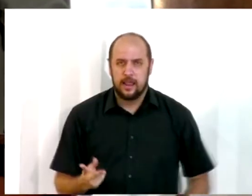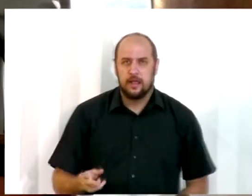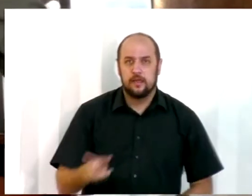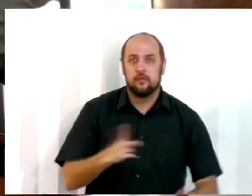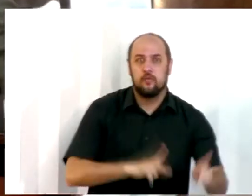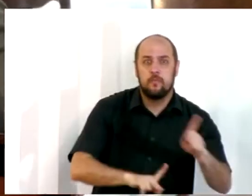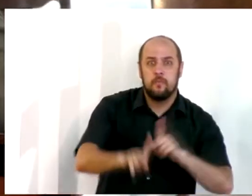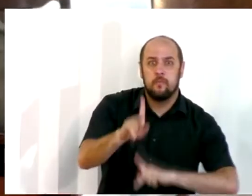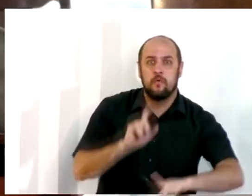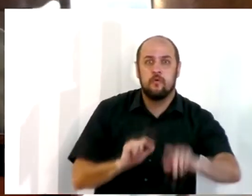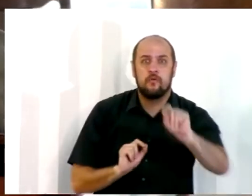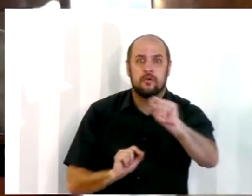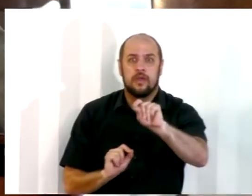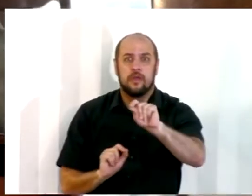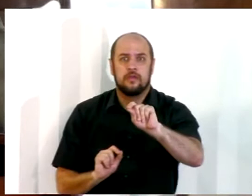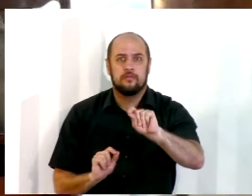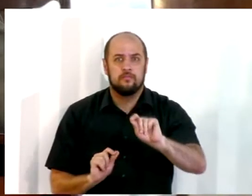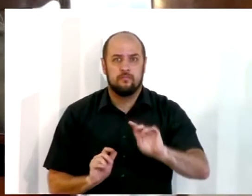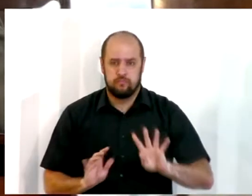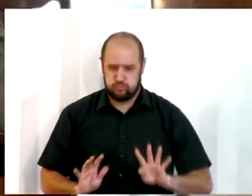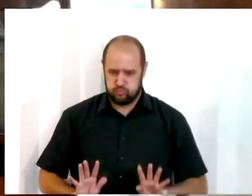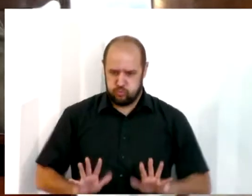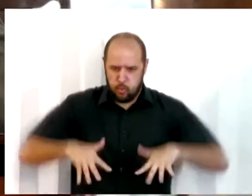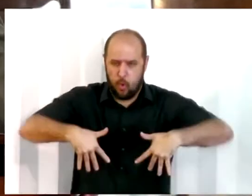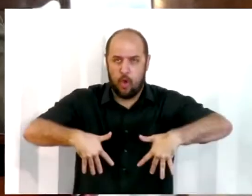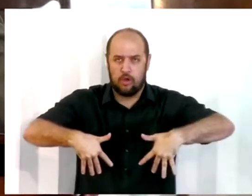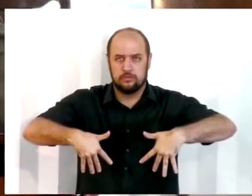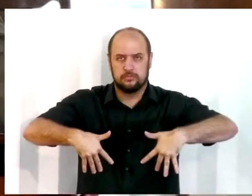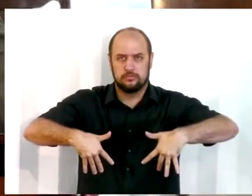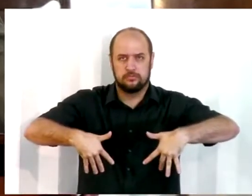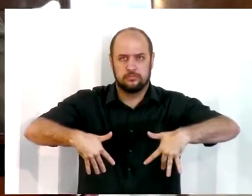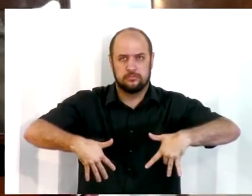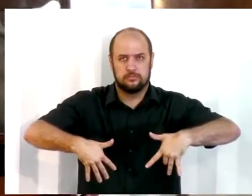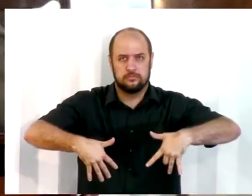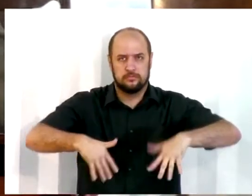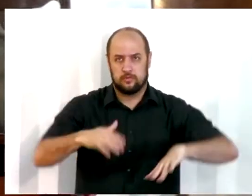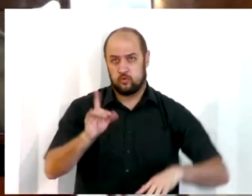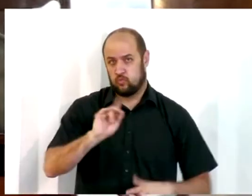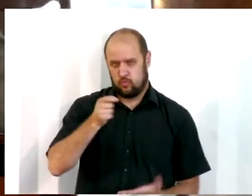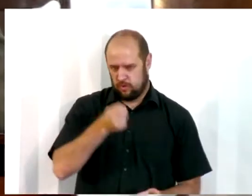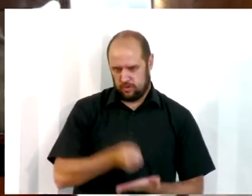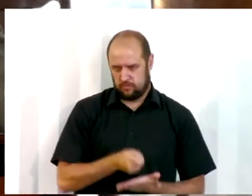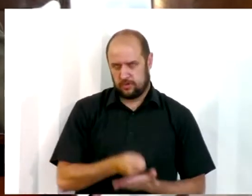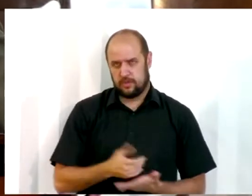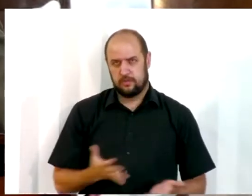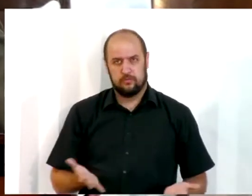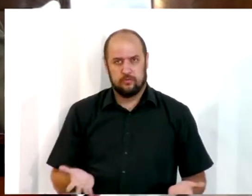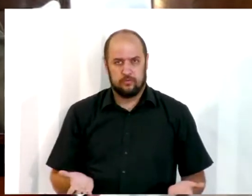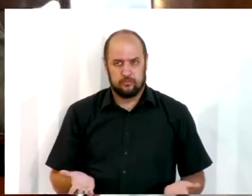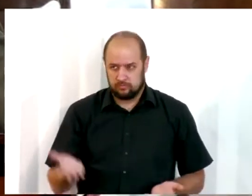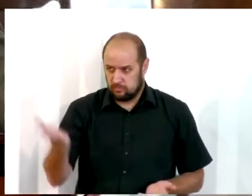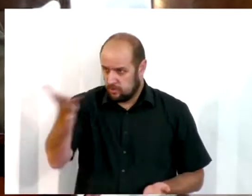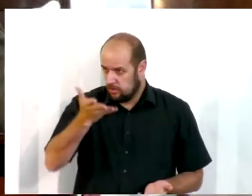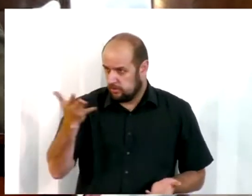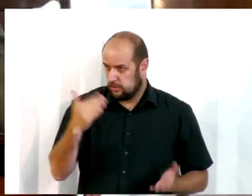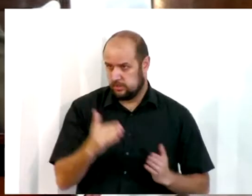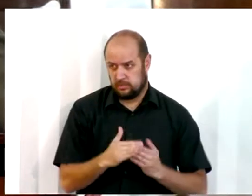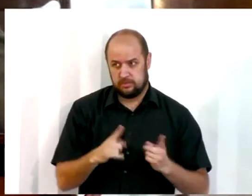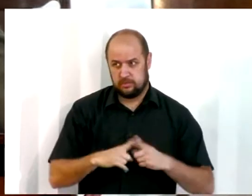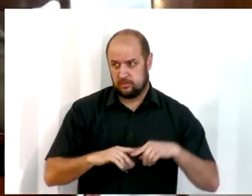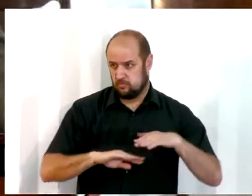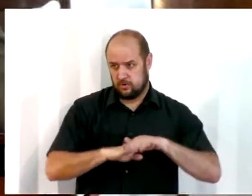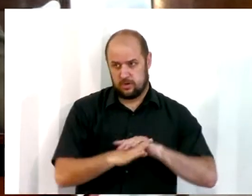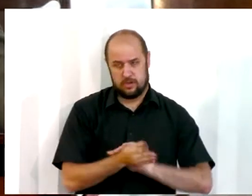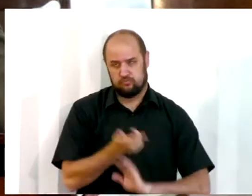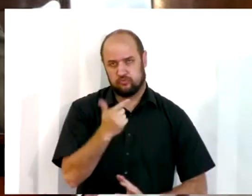O povo ficou em pé. Isso aqui, queridos, não é normativo. Tanto é que a nossa igreja não tem o hábito de